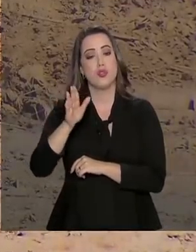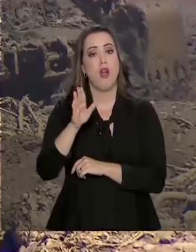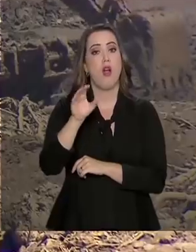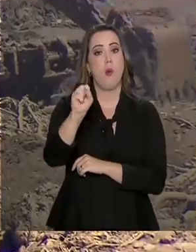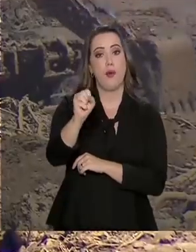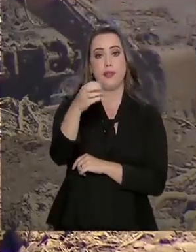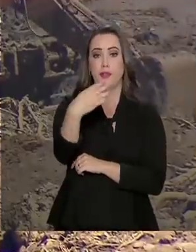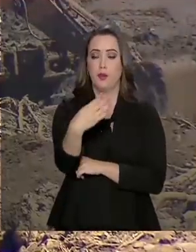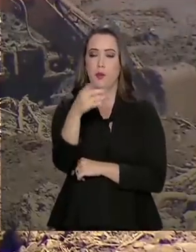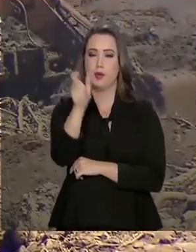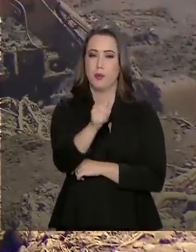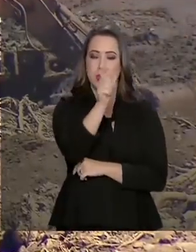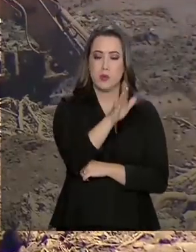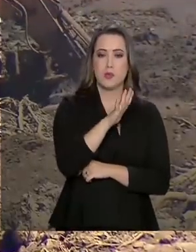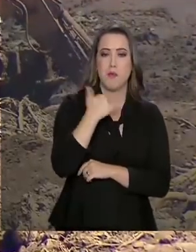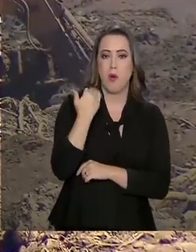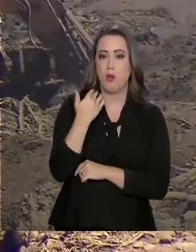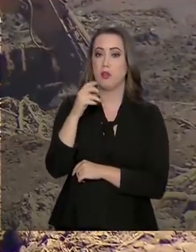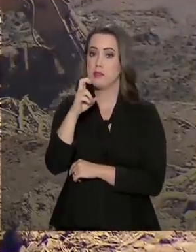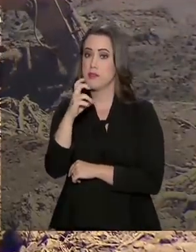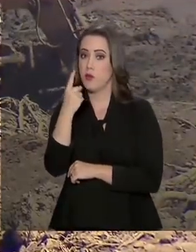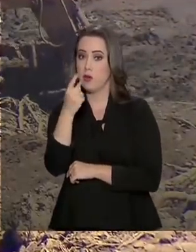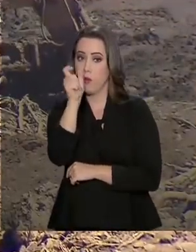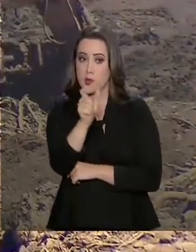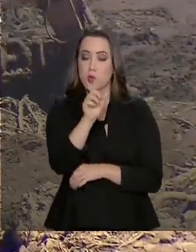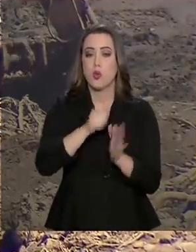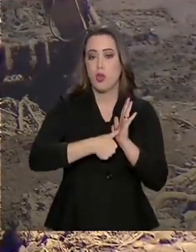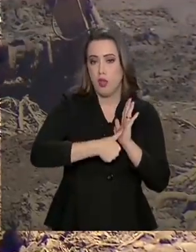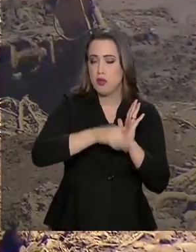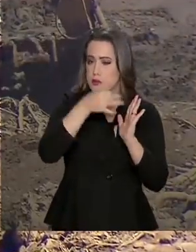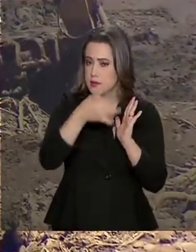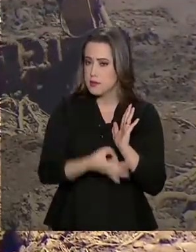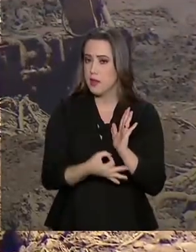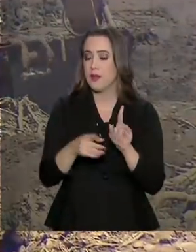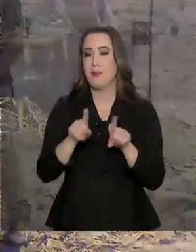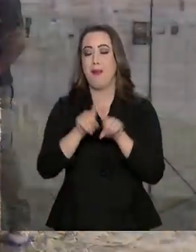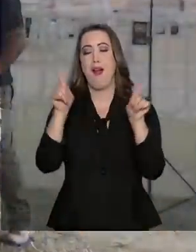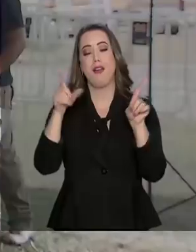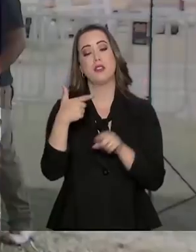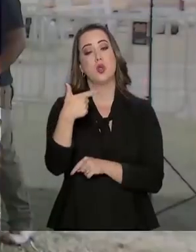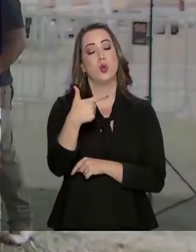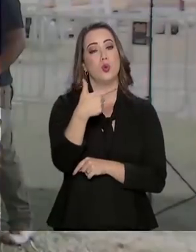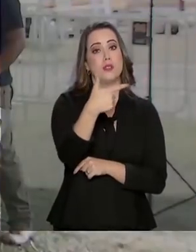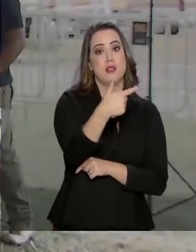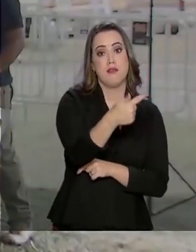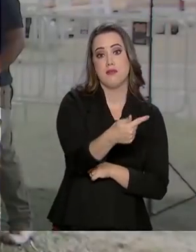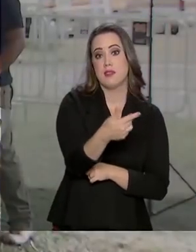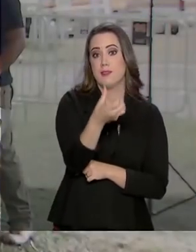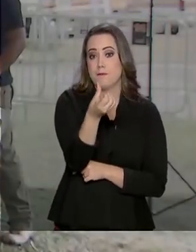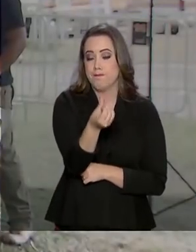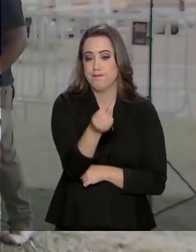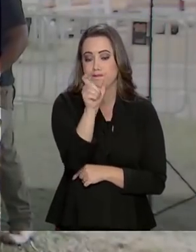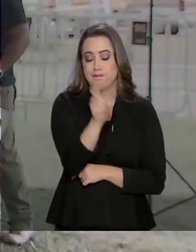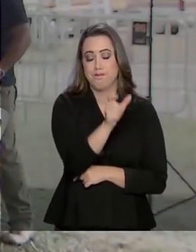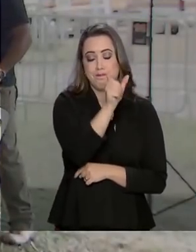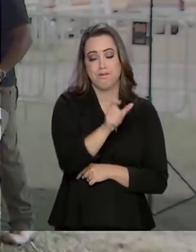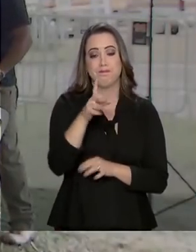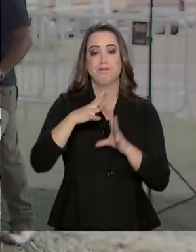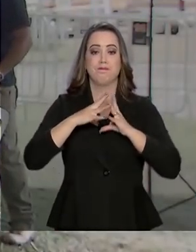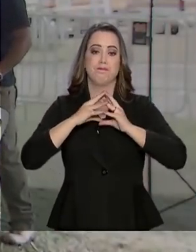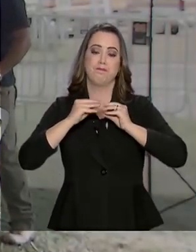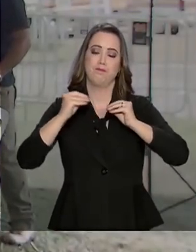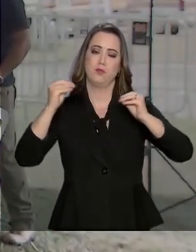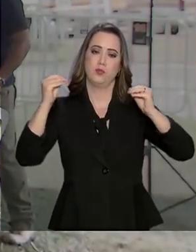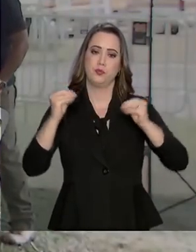51 corpos identificados e ainda 276 desaparecidos os números de